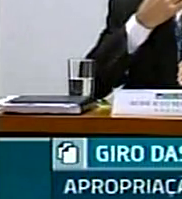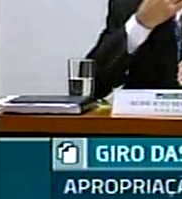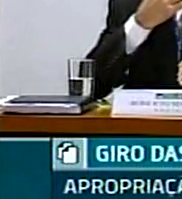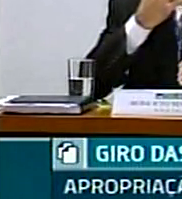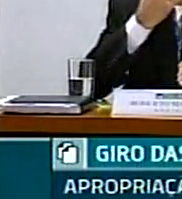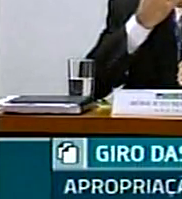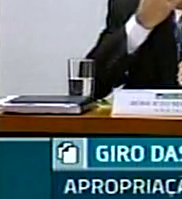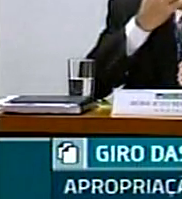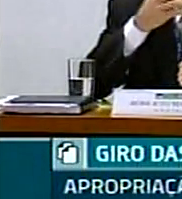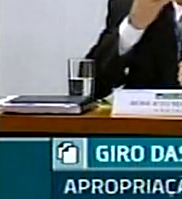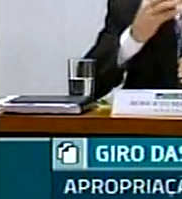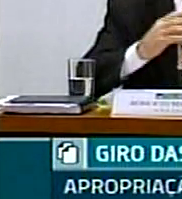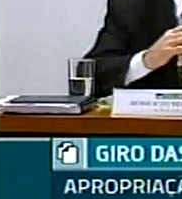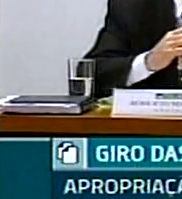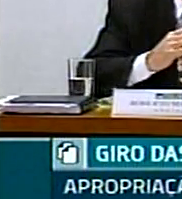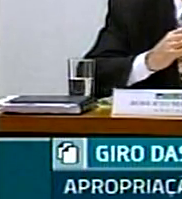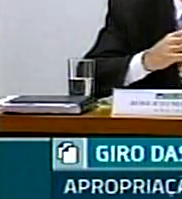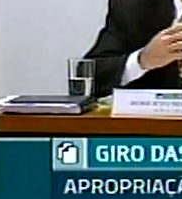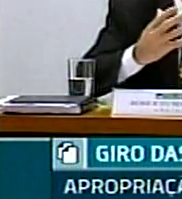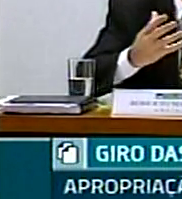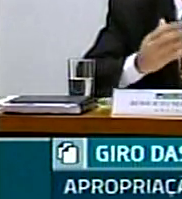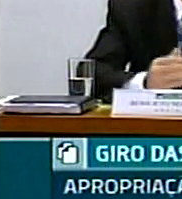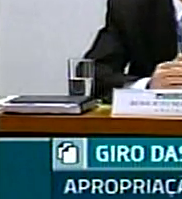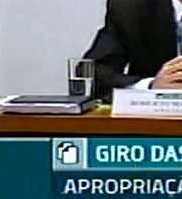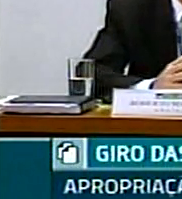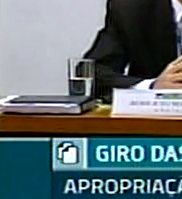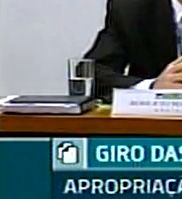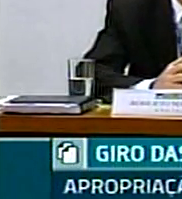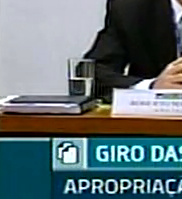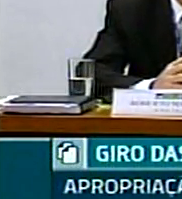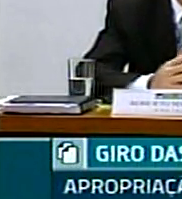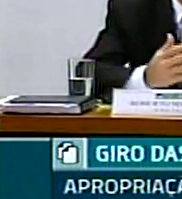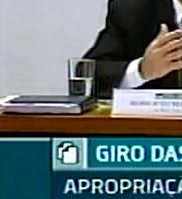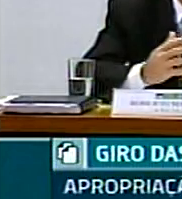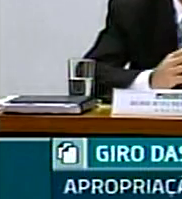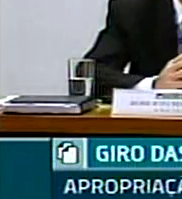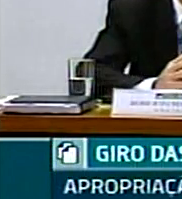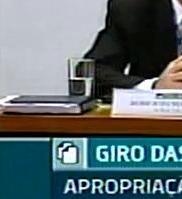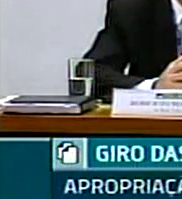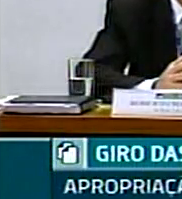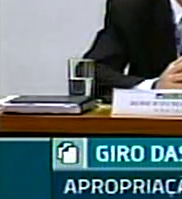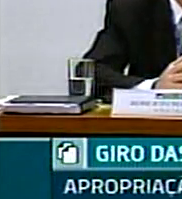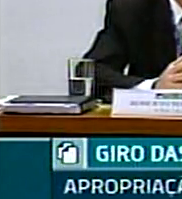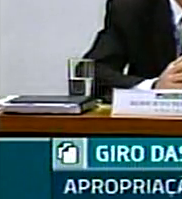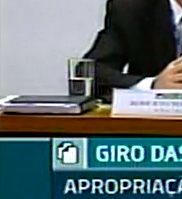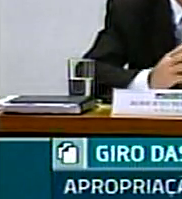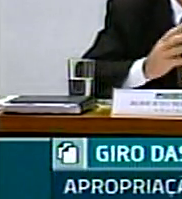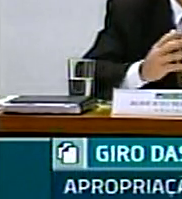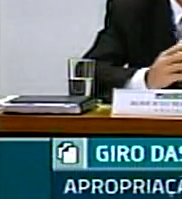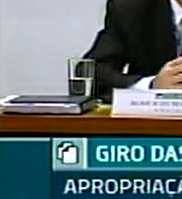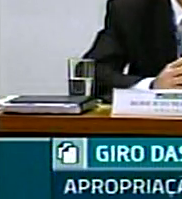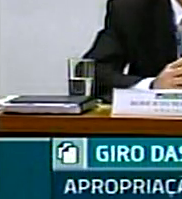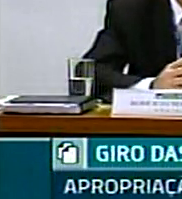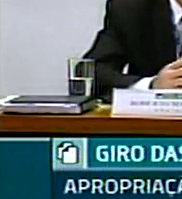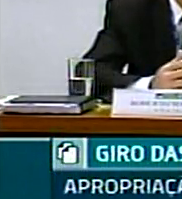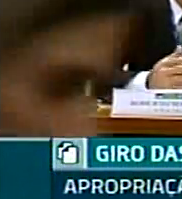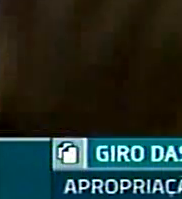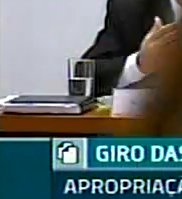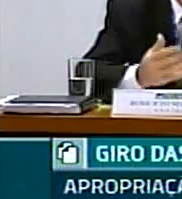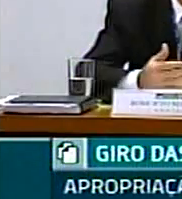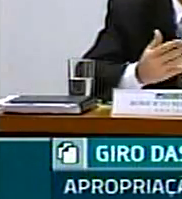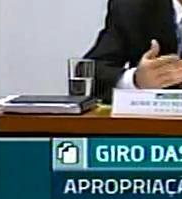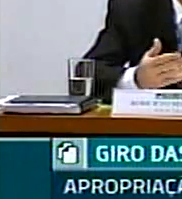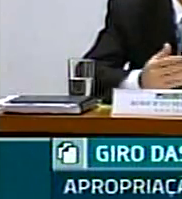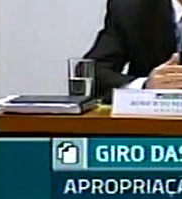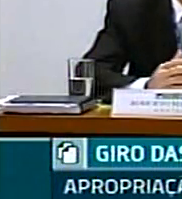reconsiderem esse assunto e dê uma chance para a Roraima encontrar um caminho para seu desenvolvimento e poder levar